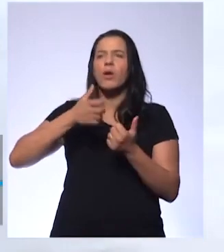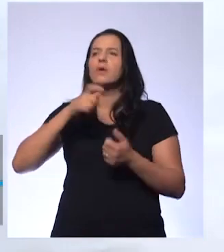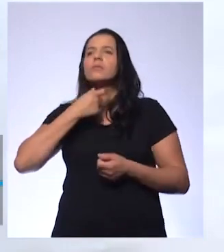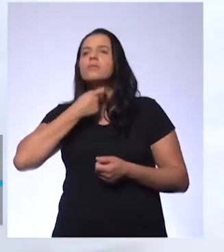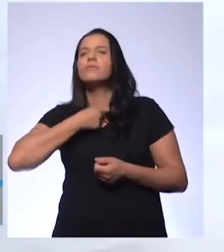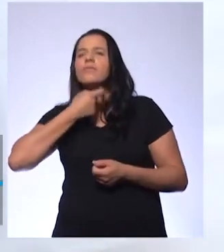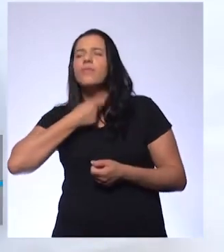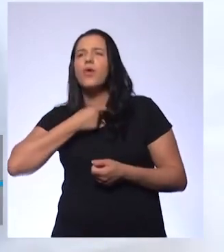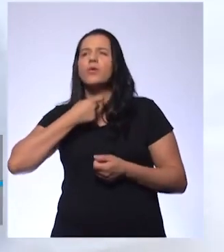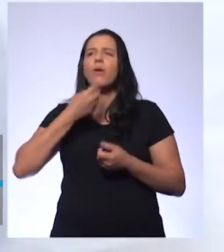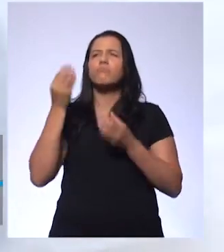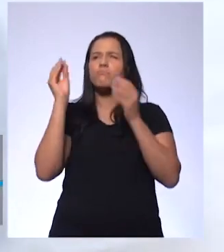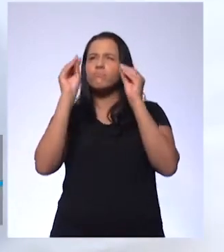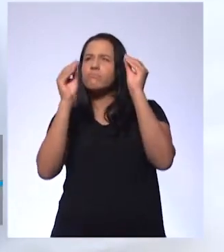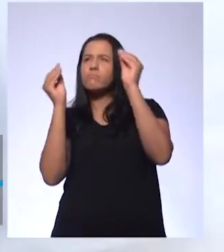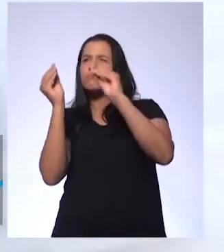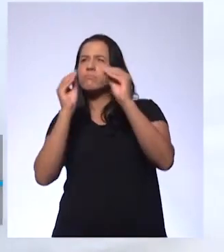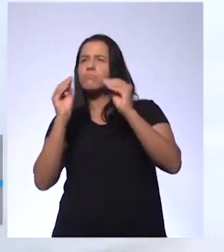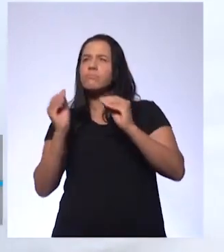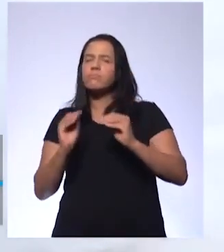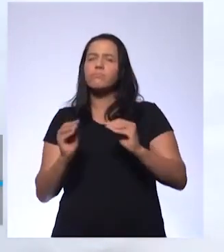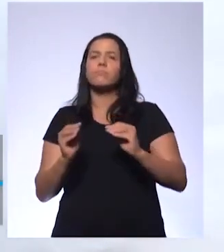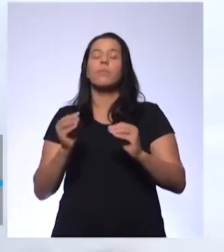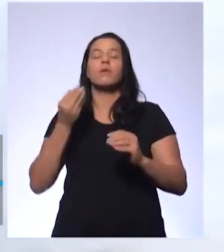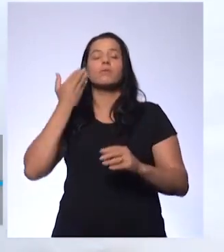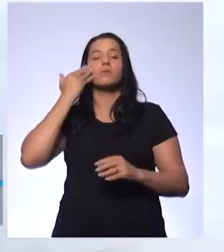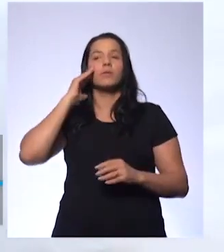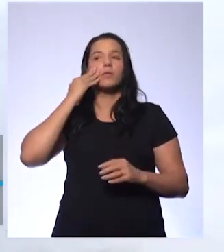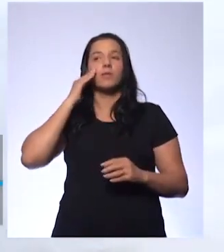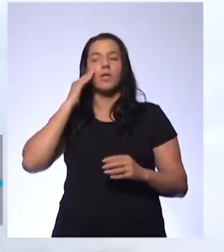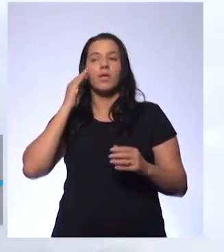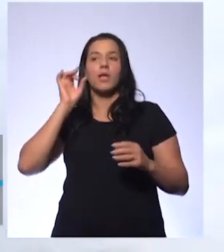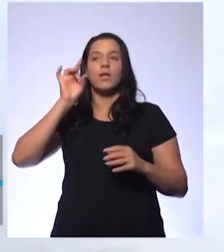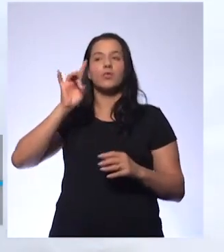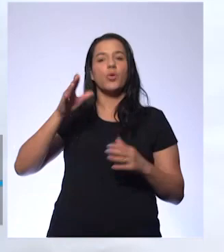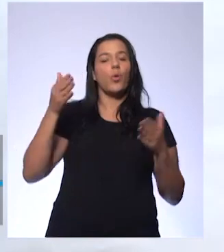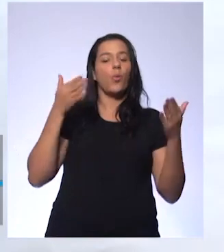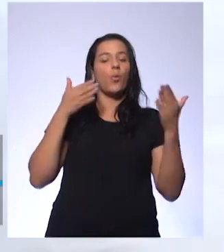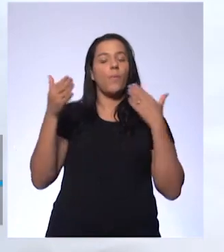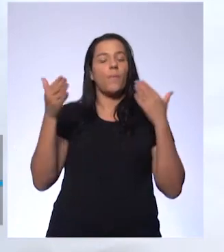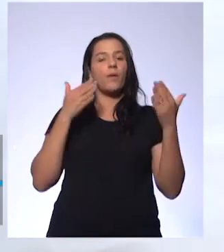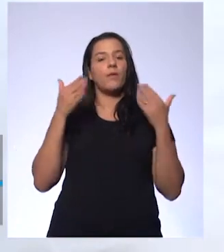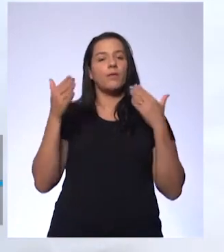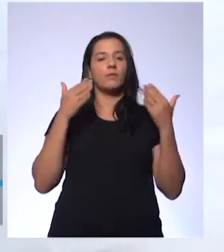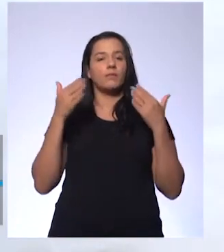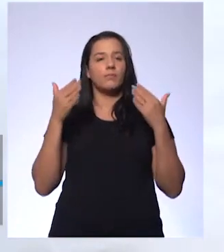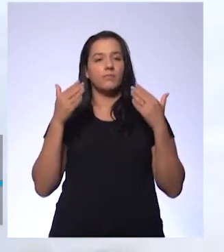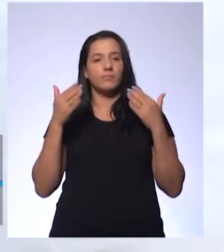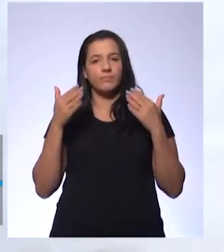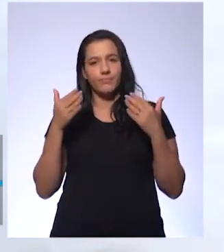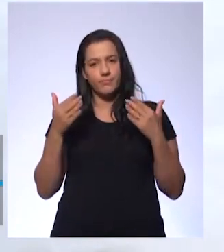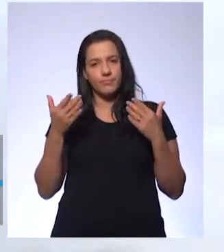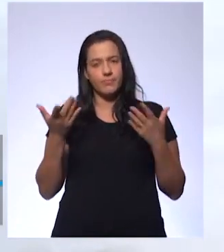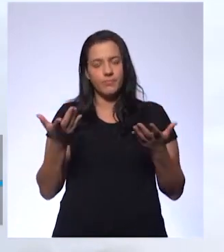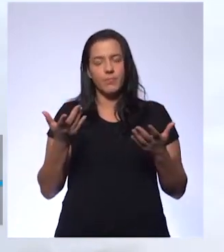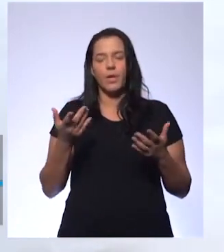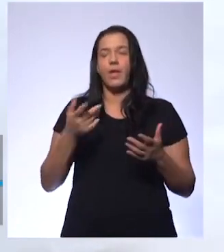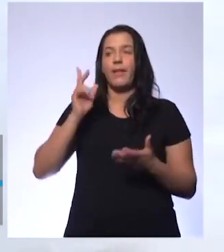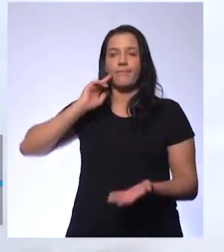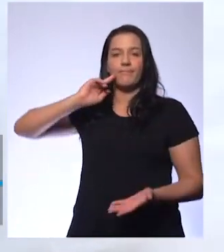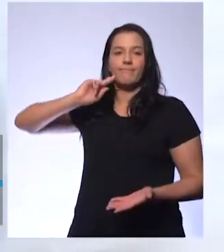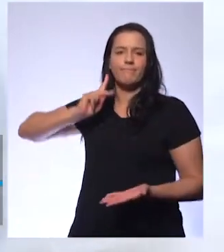vocal. E aí, a partir disso, se faz uma suposição, uma hipótese.